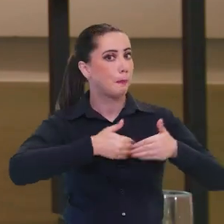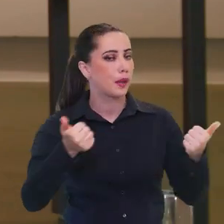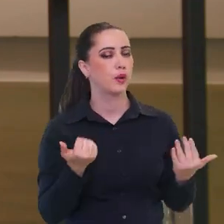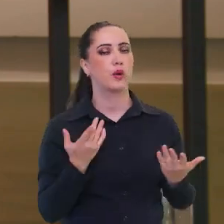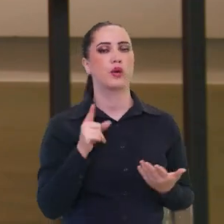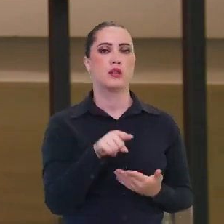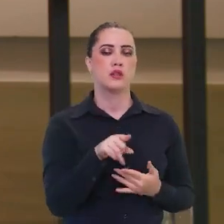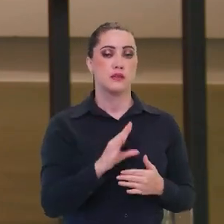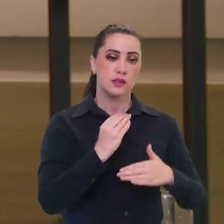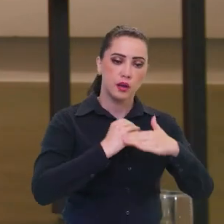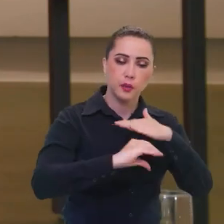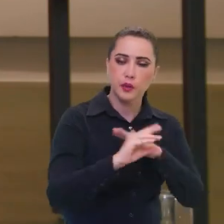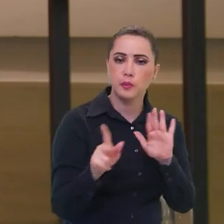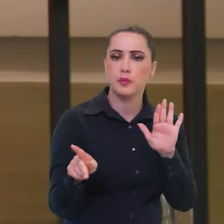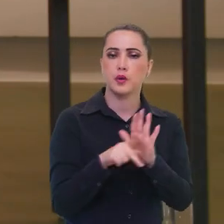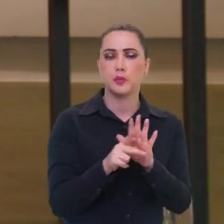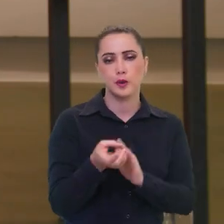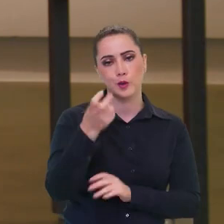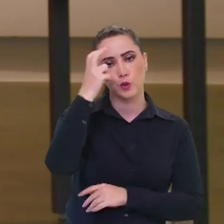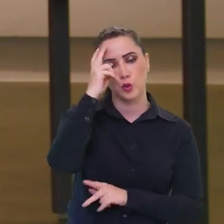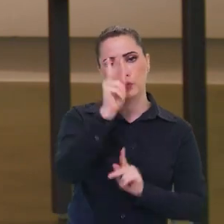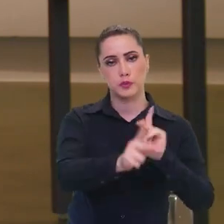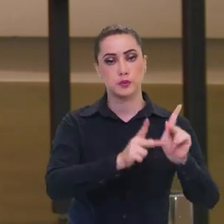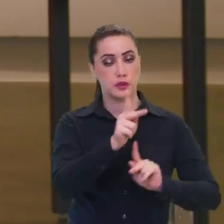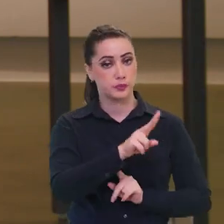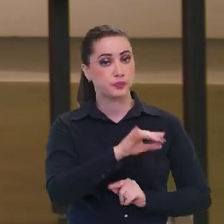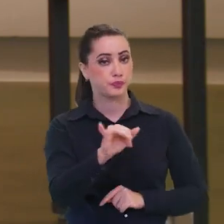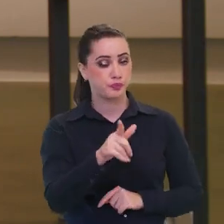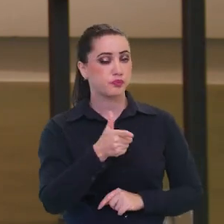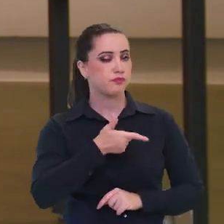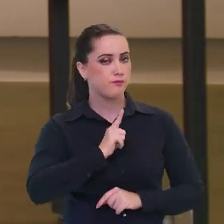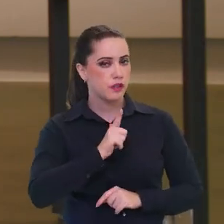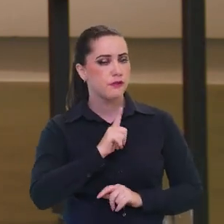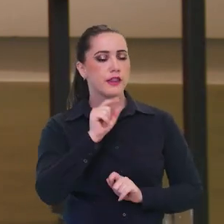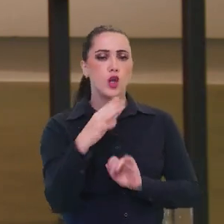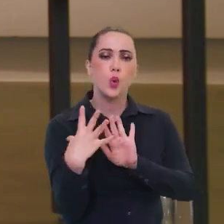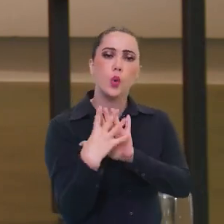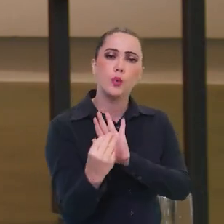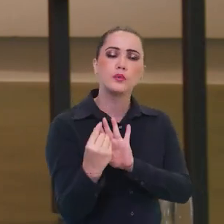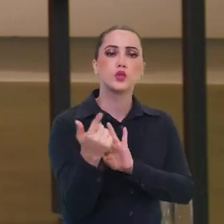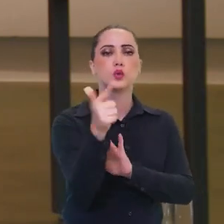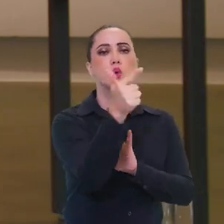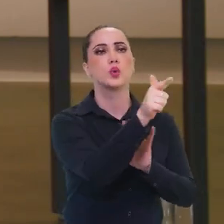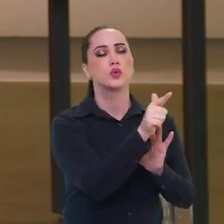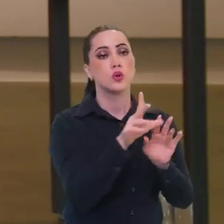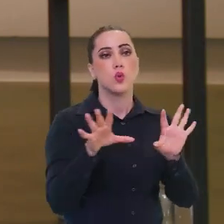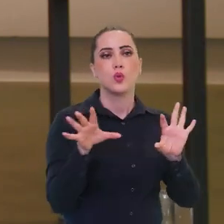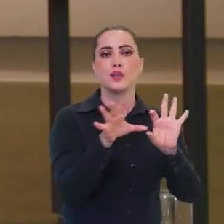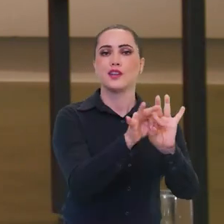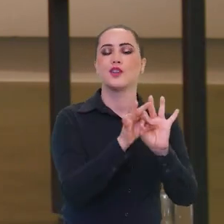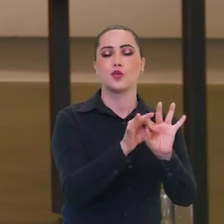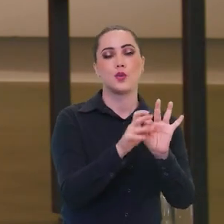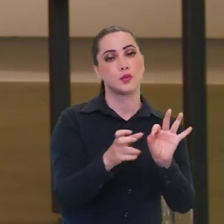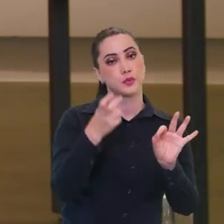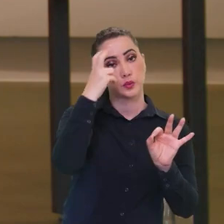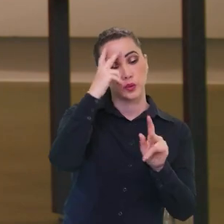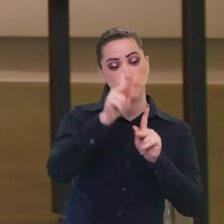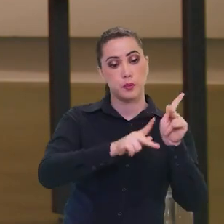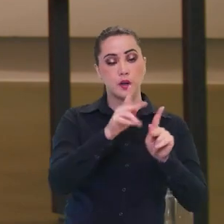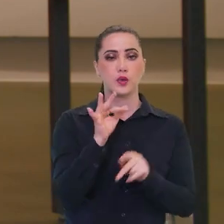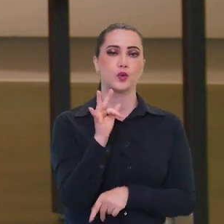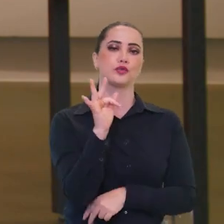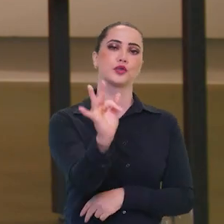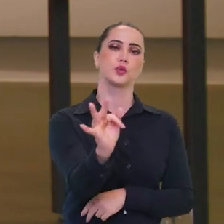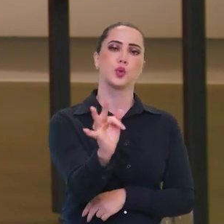o melhor, quando você faz o aporte na cultura popular, você vai ter inspiração ligada à cultura popular, para a nova geração, principalmente,